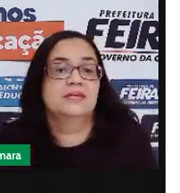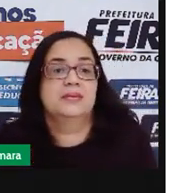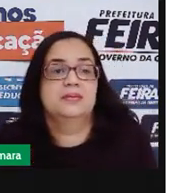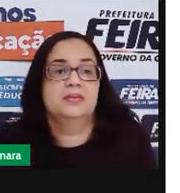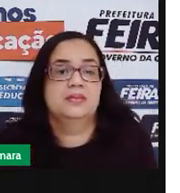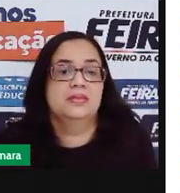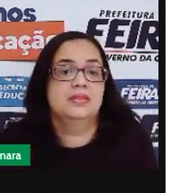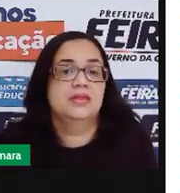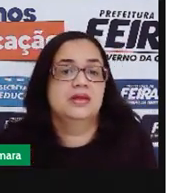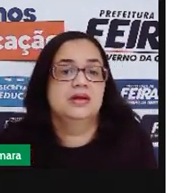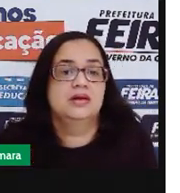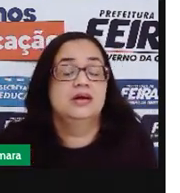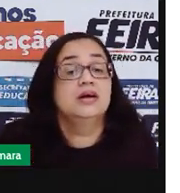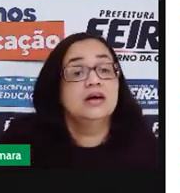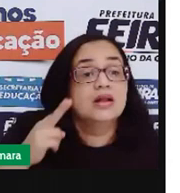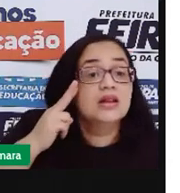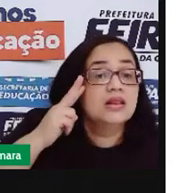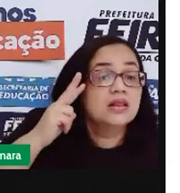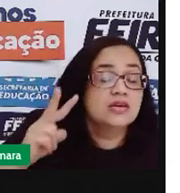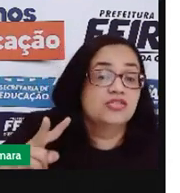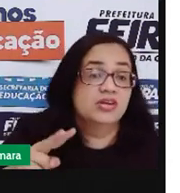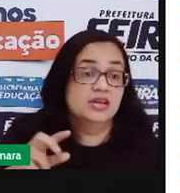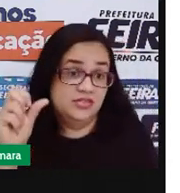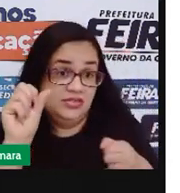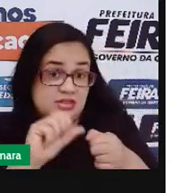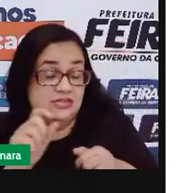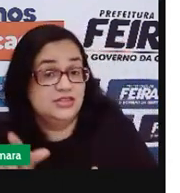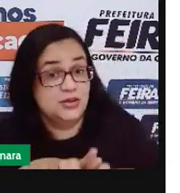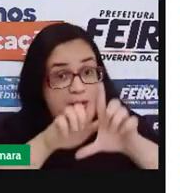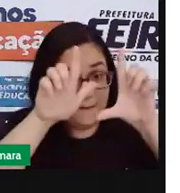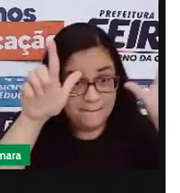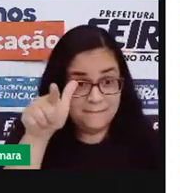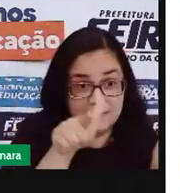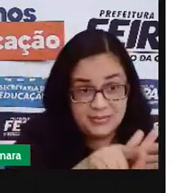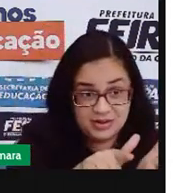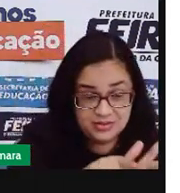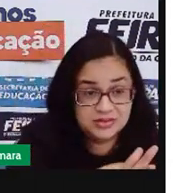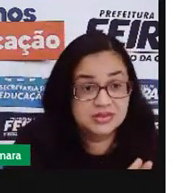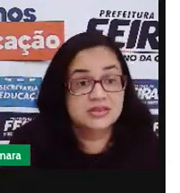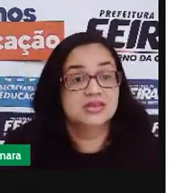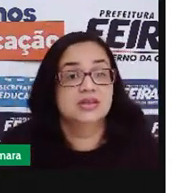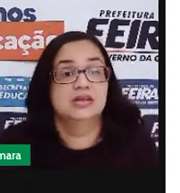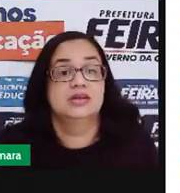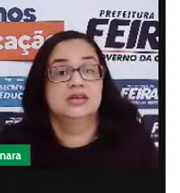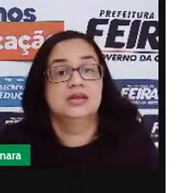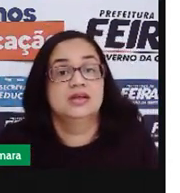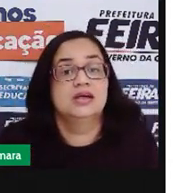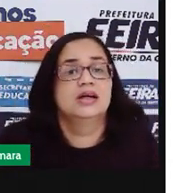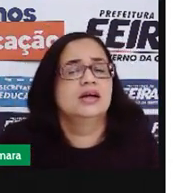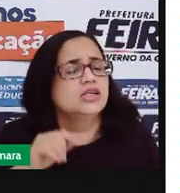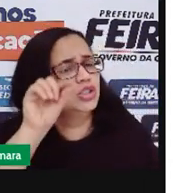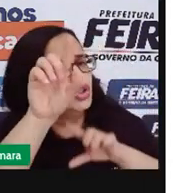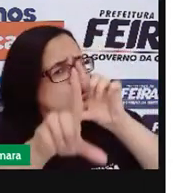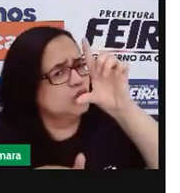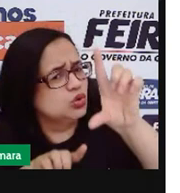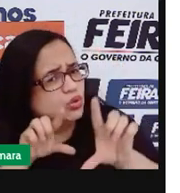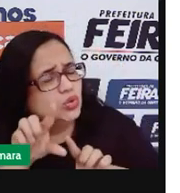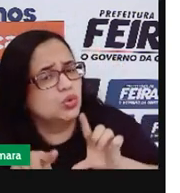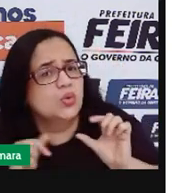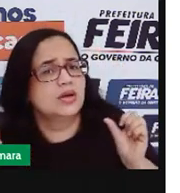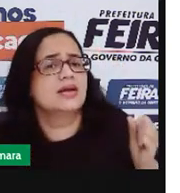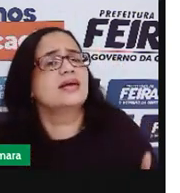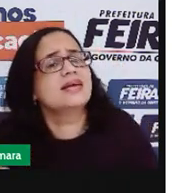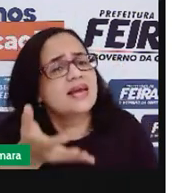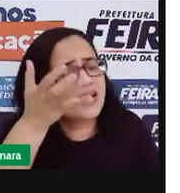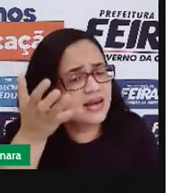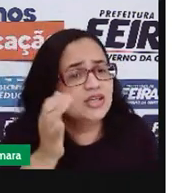da obra. Você vai produzir um panfleto. Isso mesmo. Escolha algo que